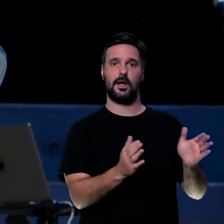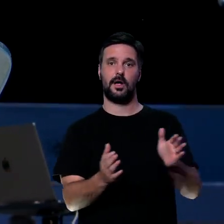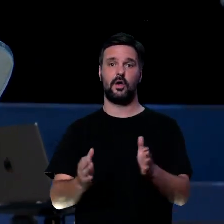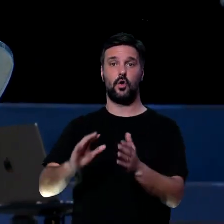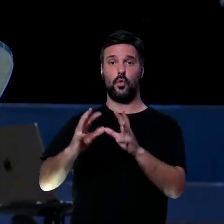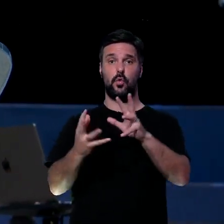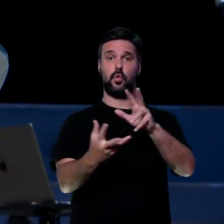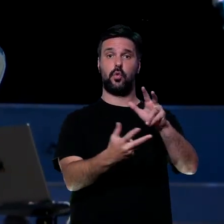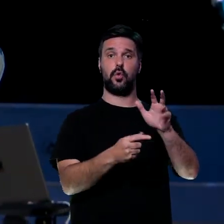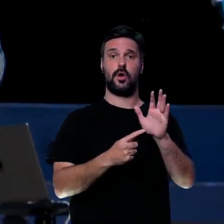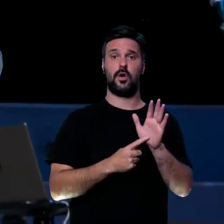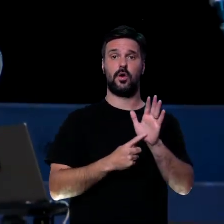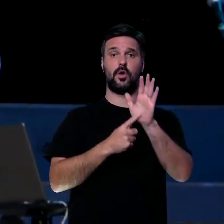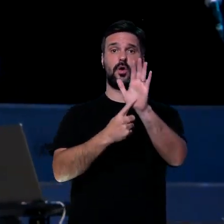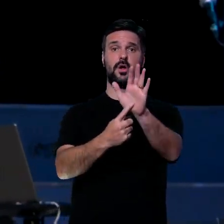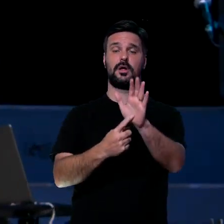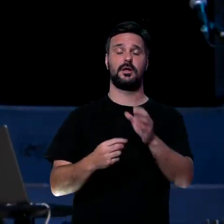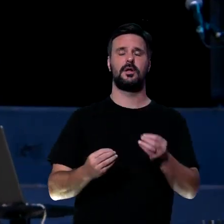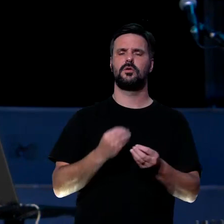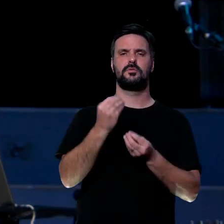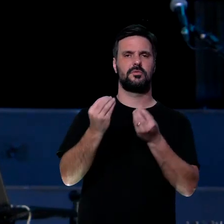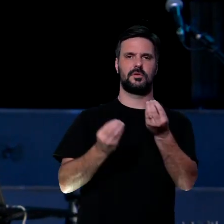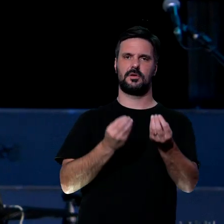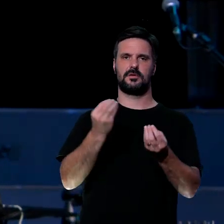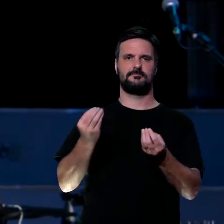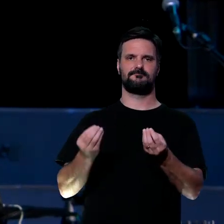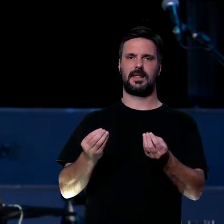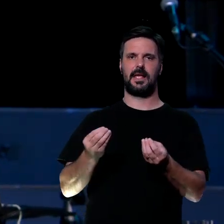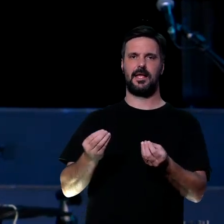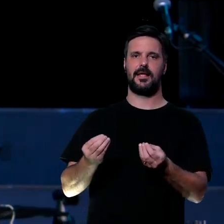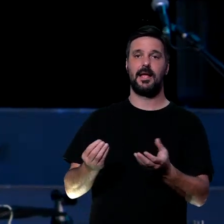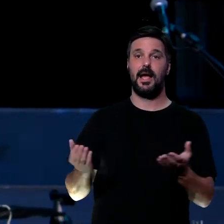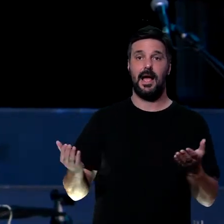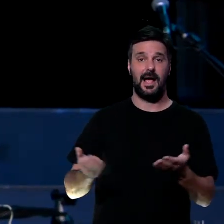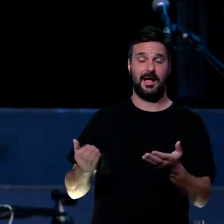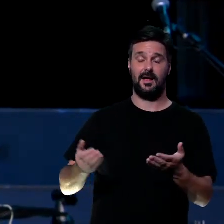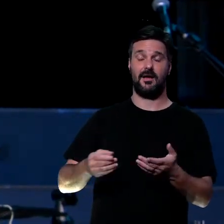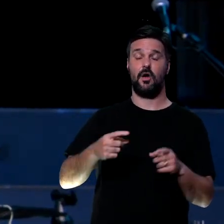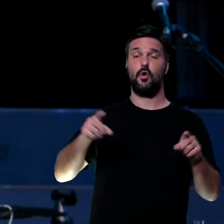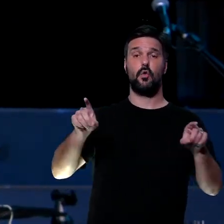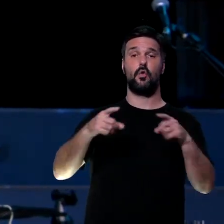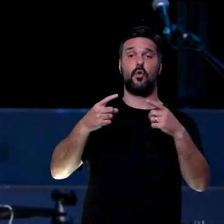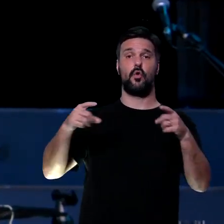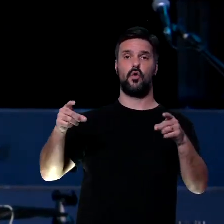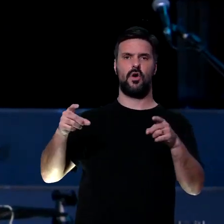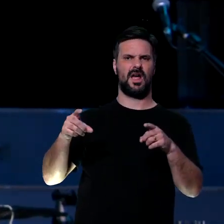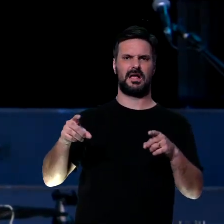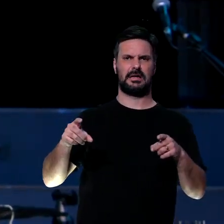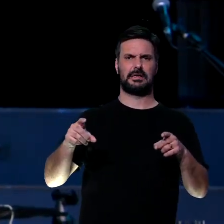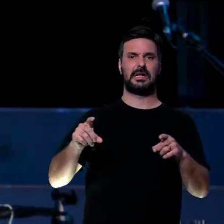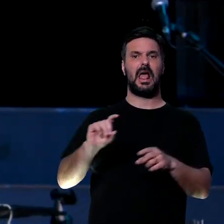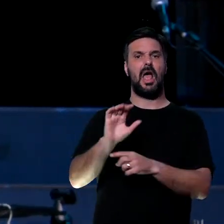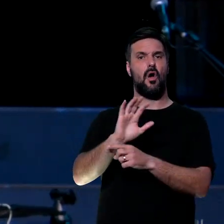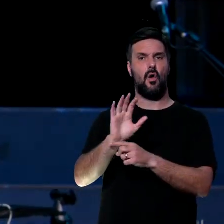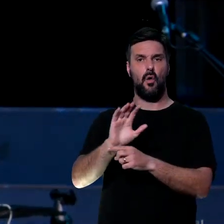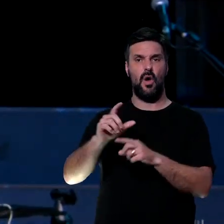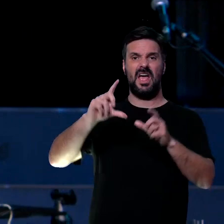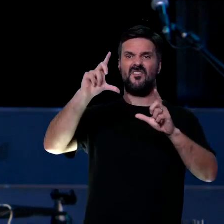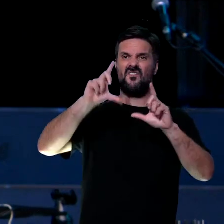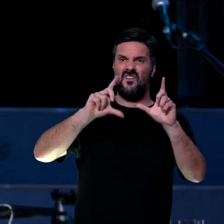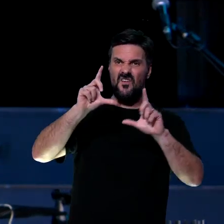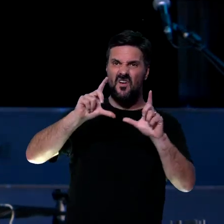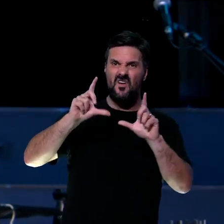mundo nos apresenta. Porque você se engana se você acha que a música que você ouve não tem problema, a série que você vê não tem problema, etc, e etc.